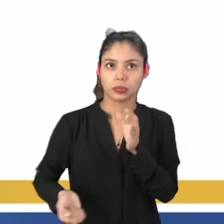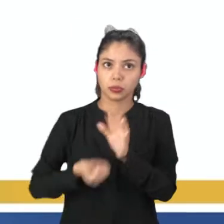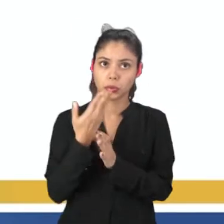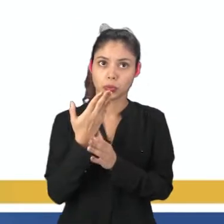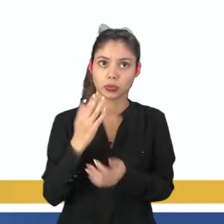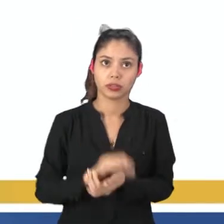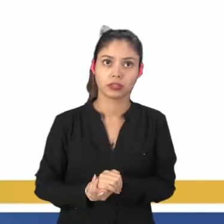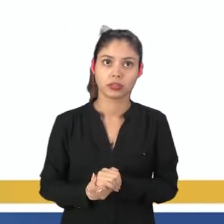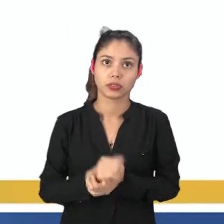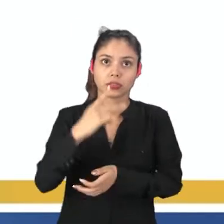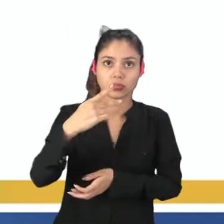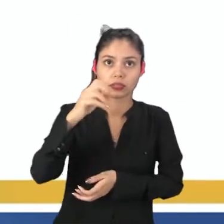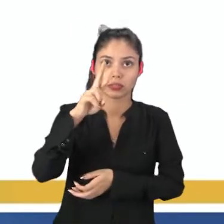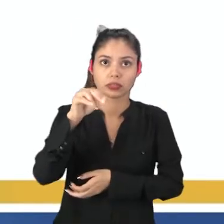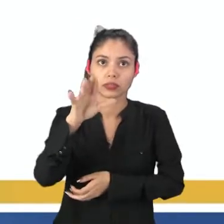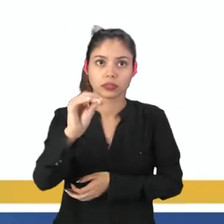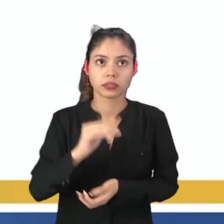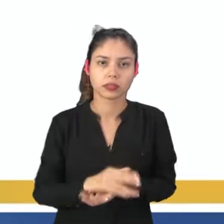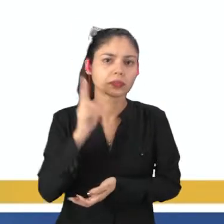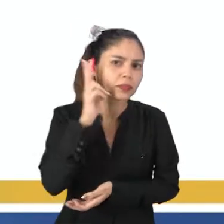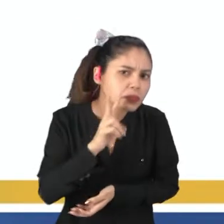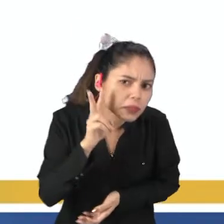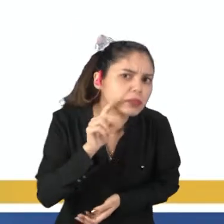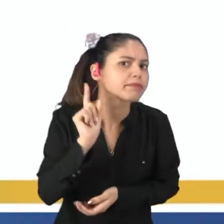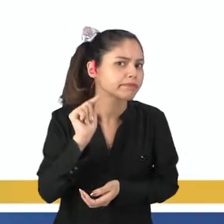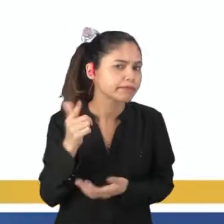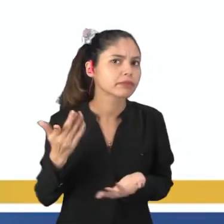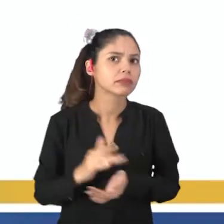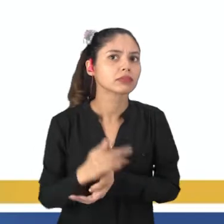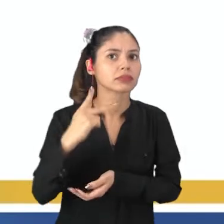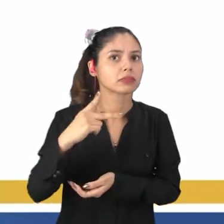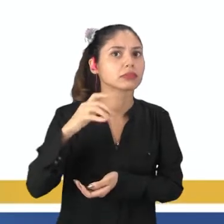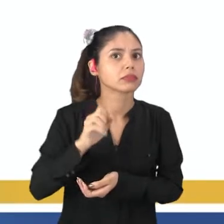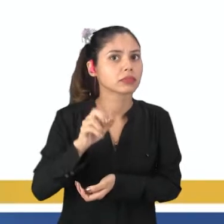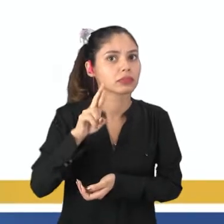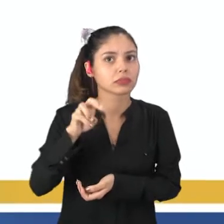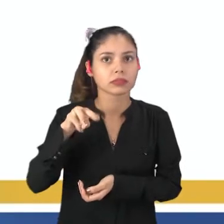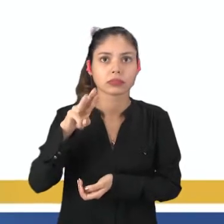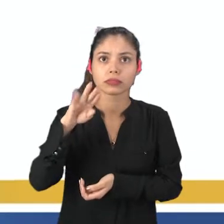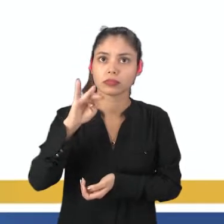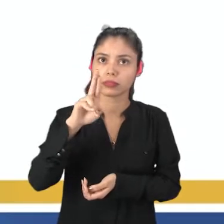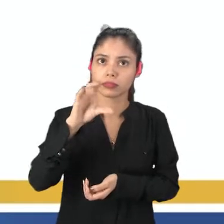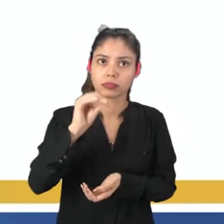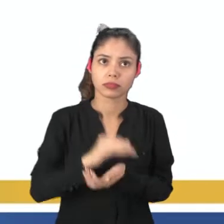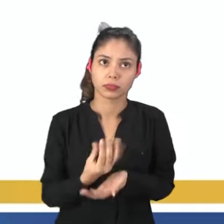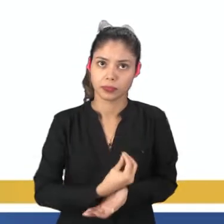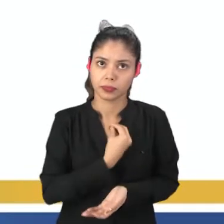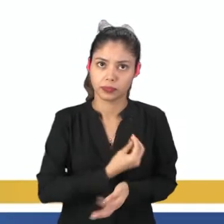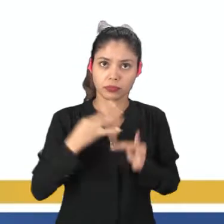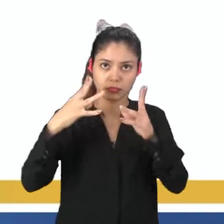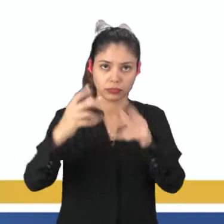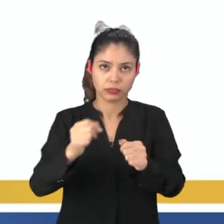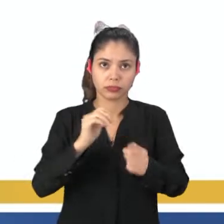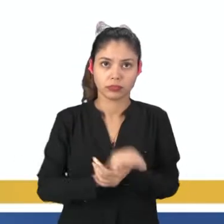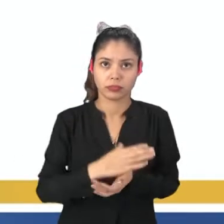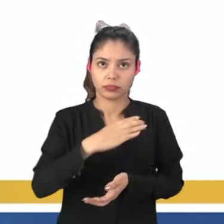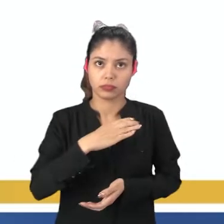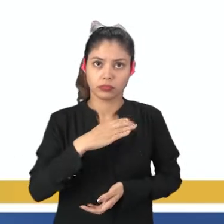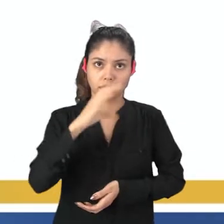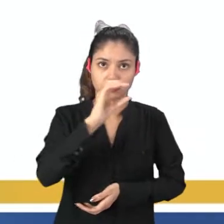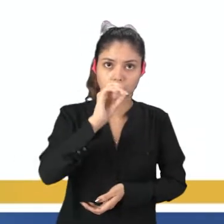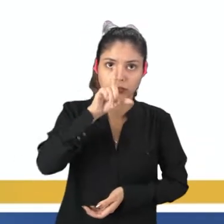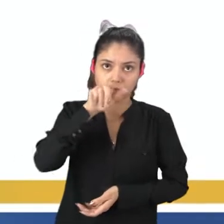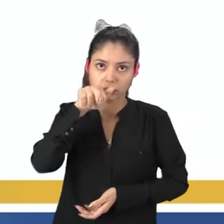no estado de Pernambuco. Lembre-se bem disso, em Pernambuco, sendo presente, sobretudo nas cidades de